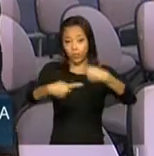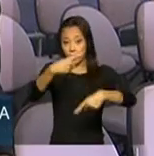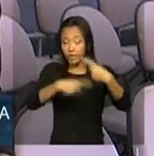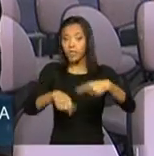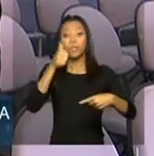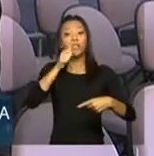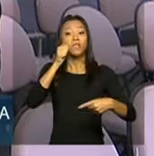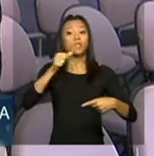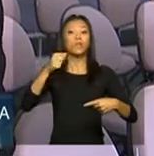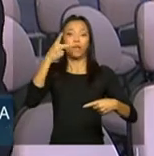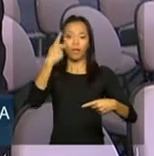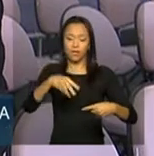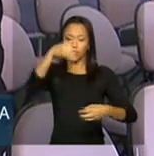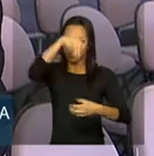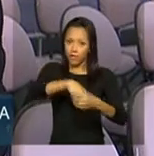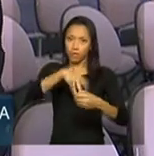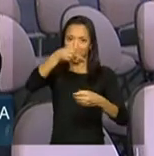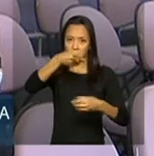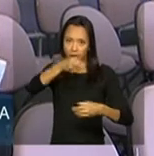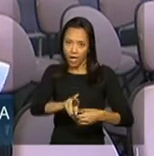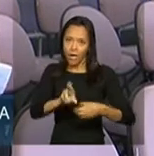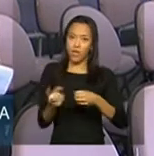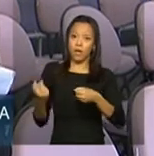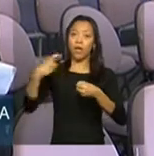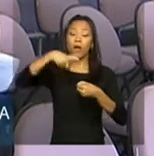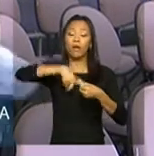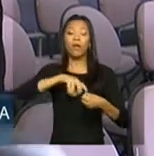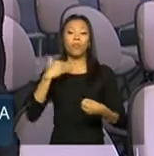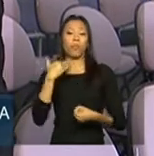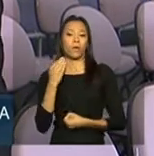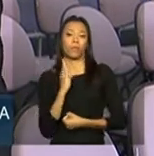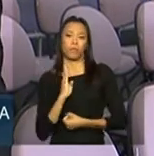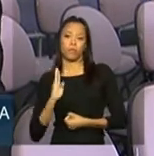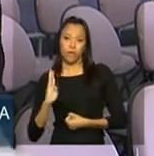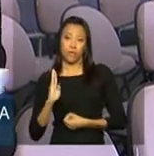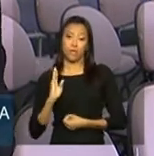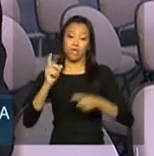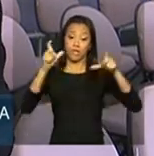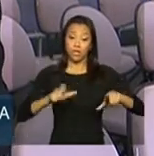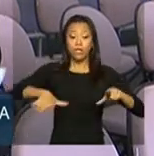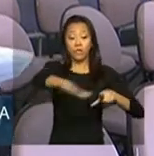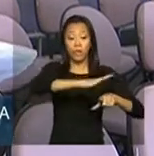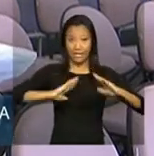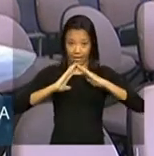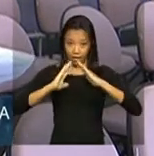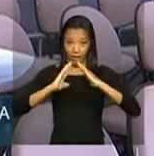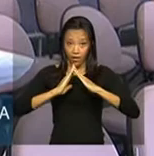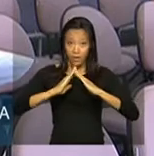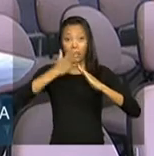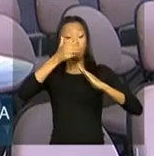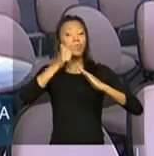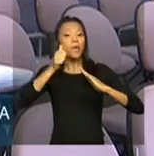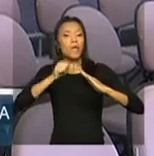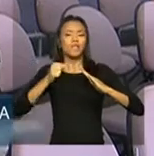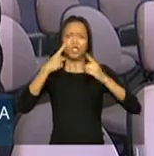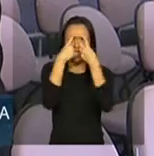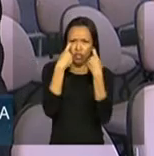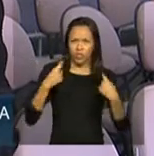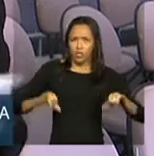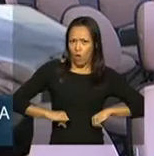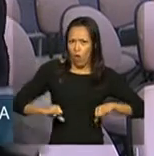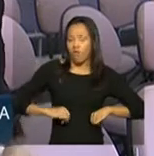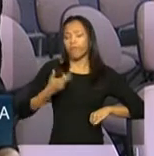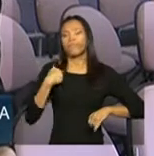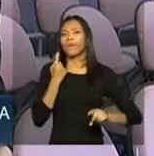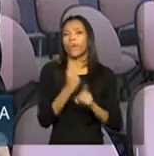Presidência da República, em parceria com o Banco do Brasil. No mesmo espaço, as mulheres em situação de violência vão encontrar serviços